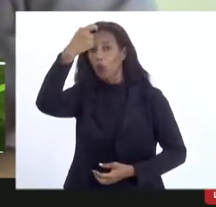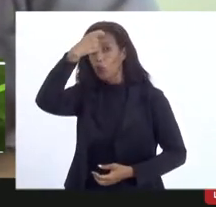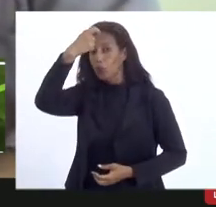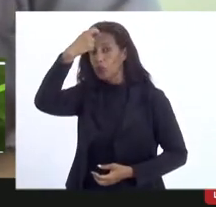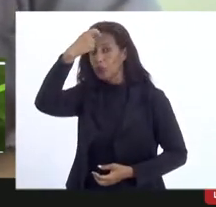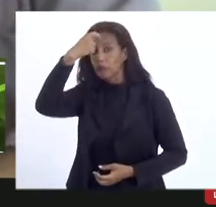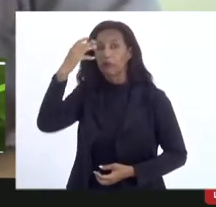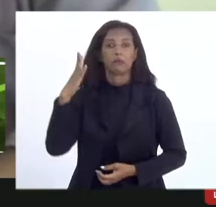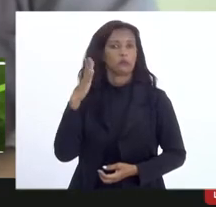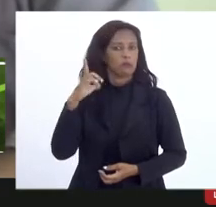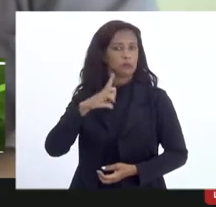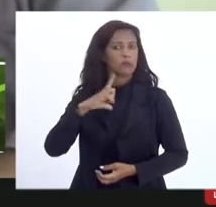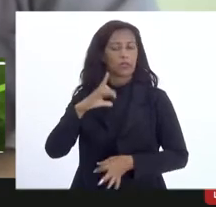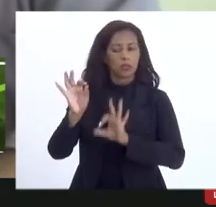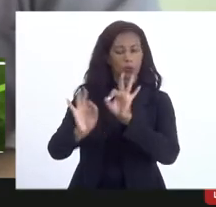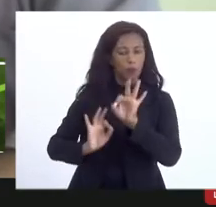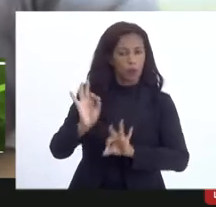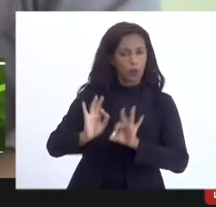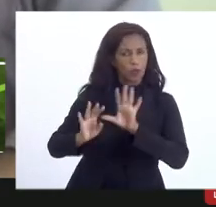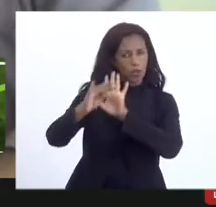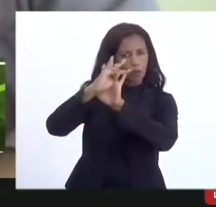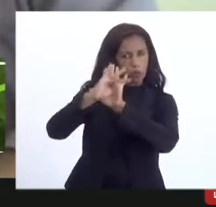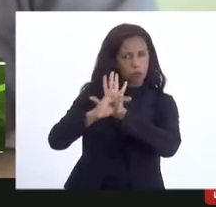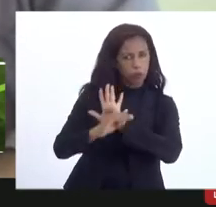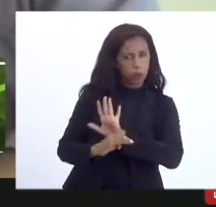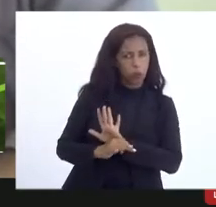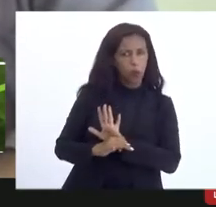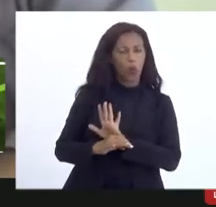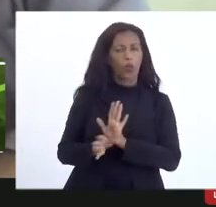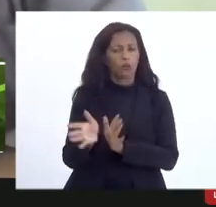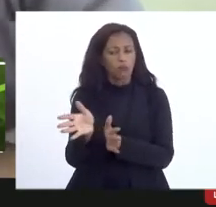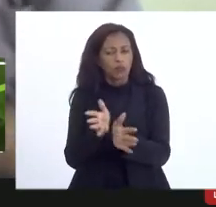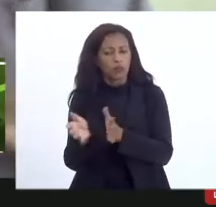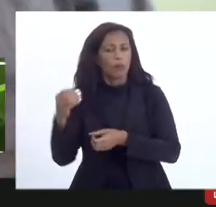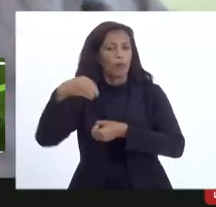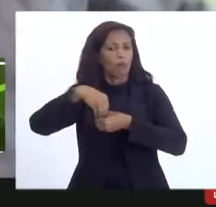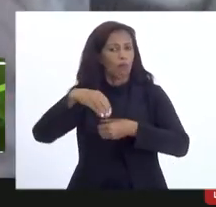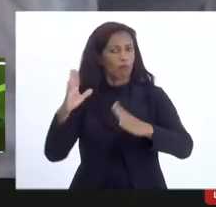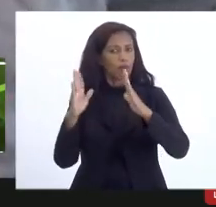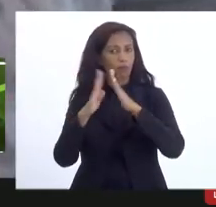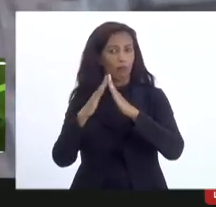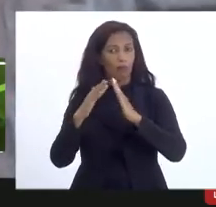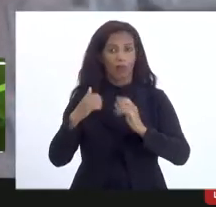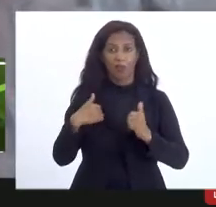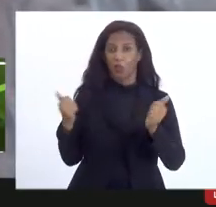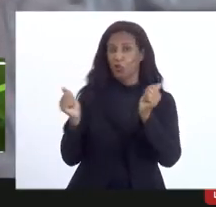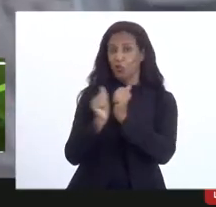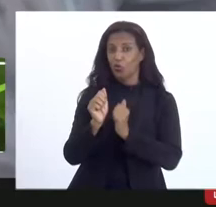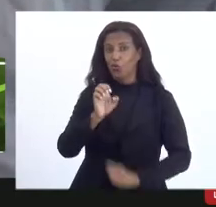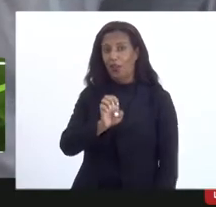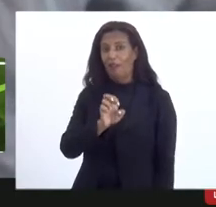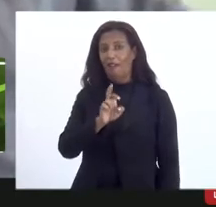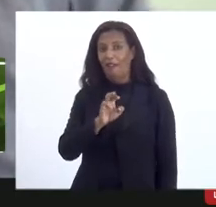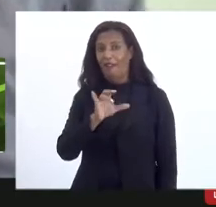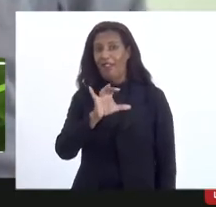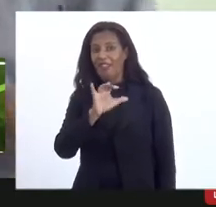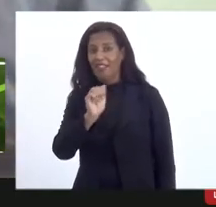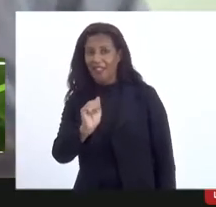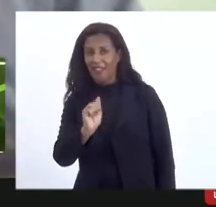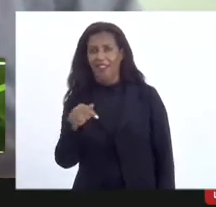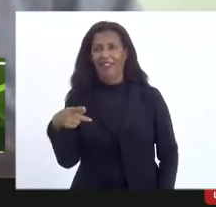ciência desse projeto e das tramitações aqui na casa. Estou aqui com a Érica, que é a coordenadora